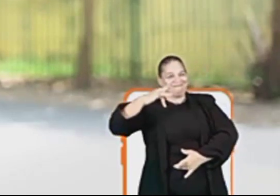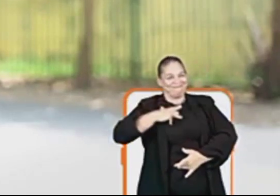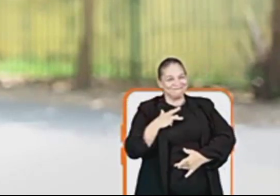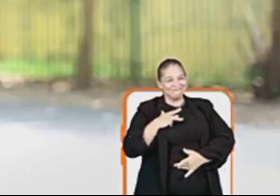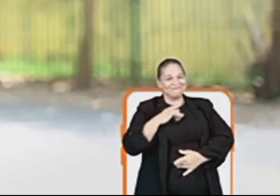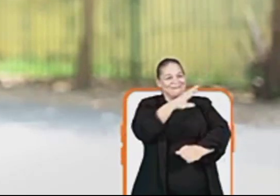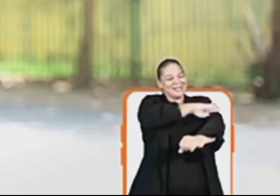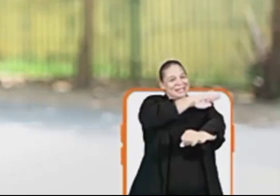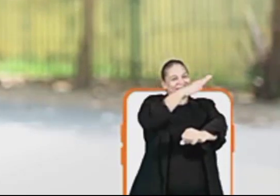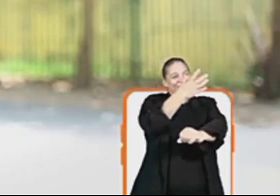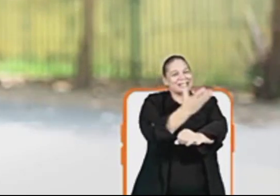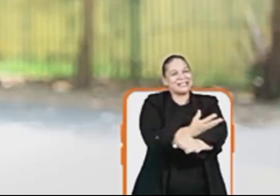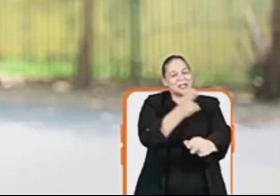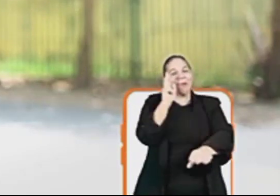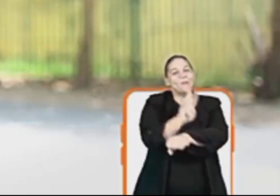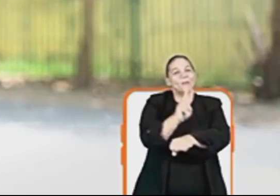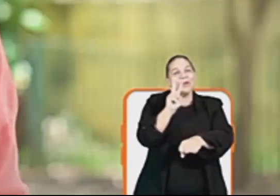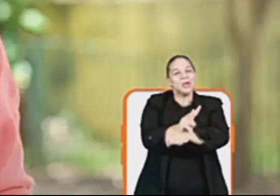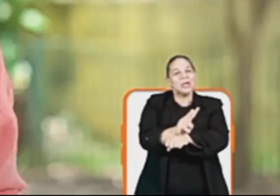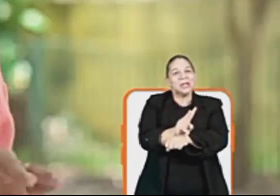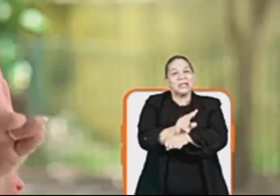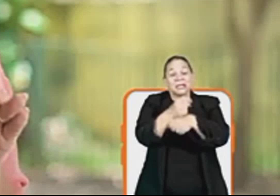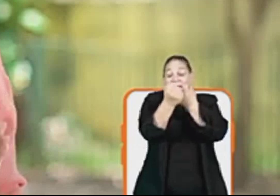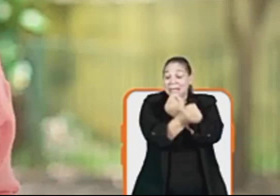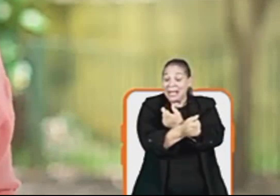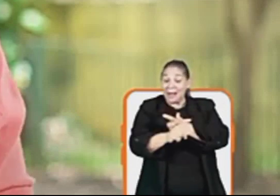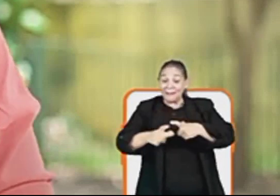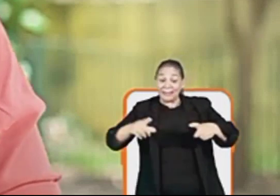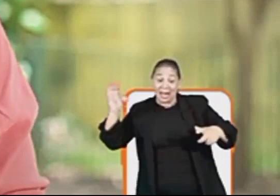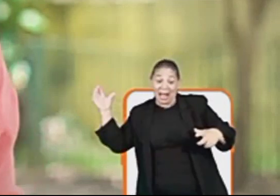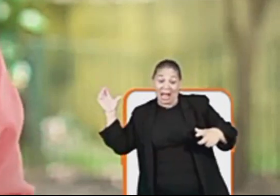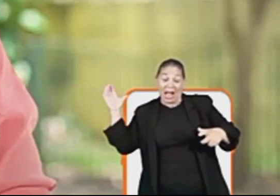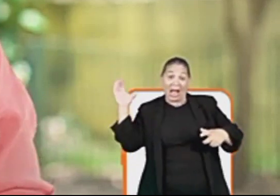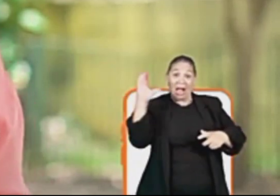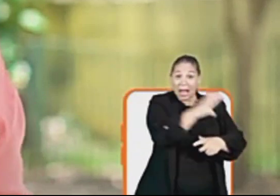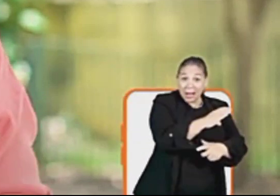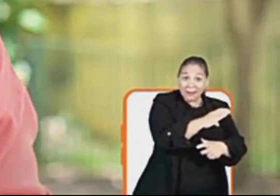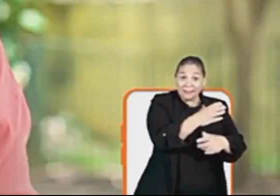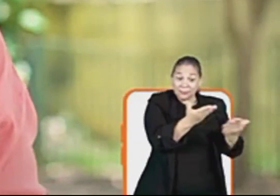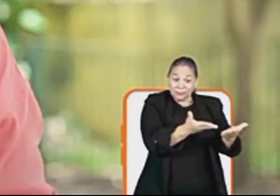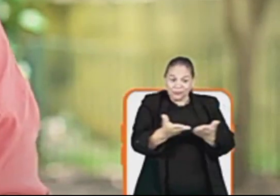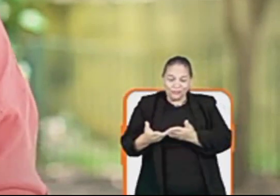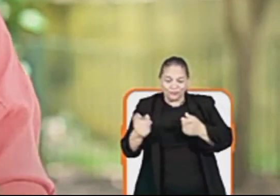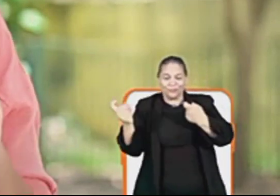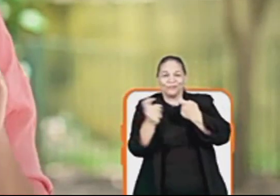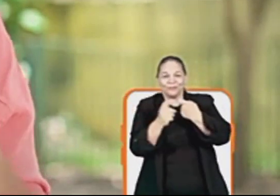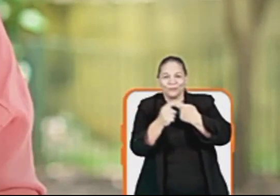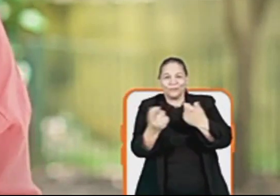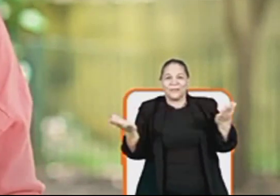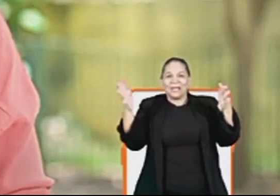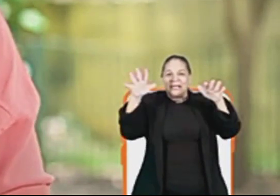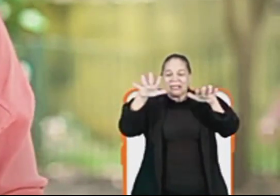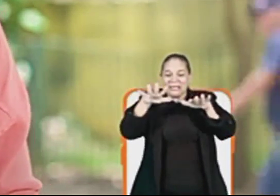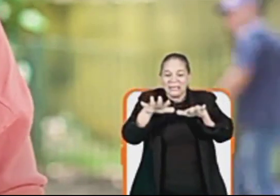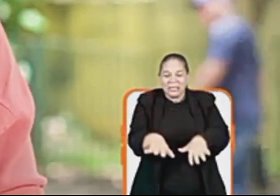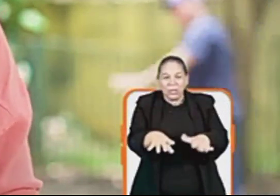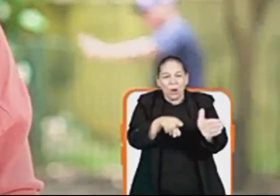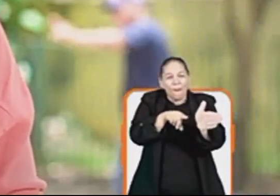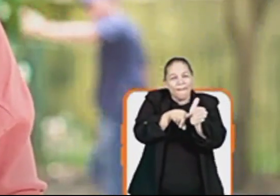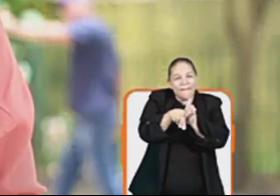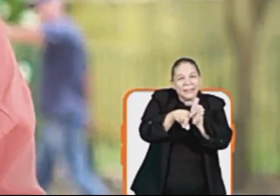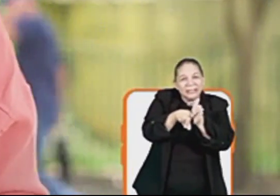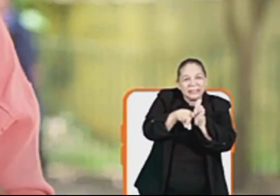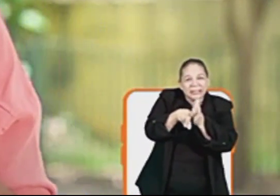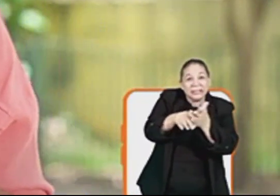de maneira integral e preventiva E para ampliar e agilizar os atendimentos médicos Vamos incluir na nossa rede de